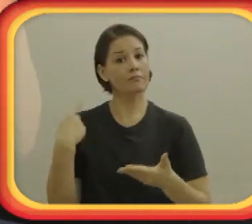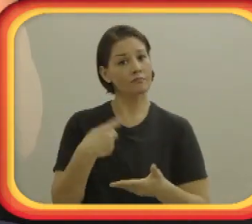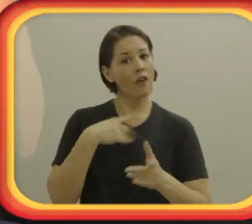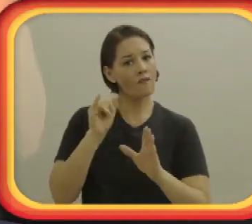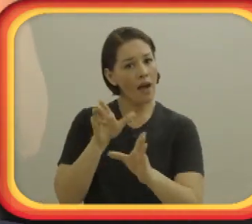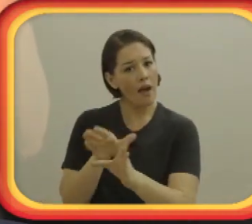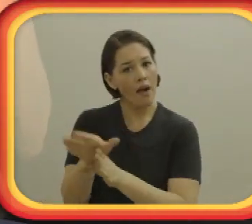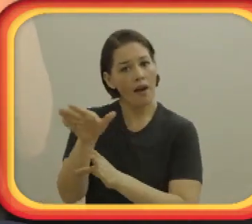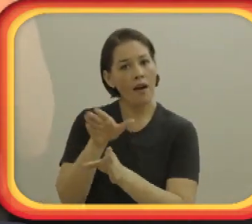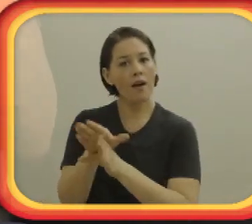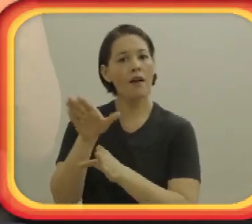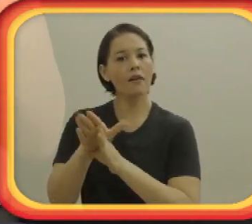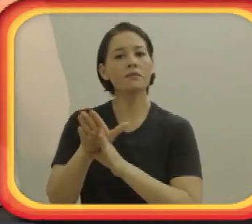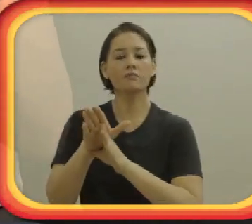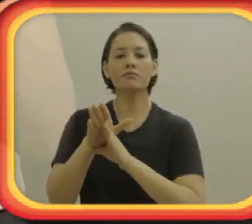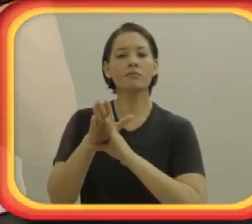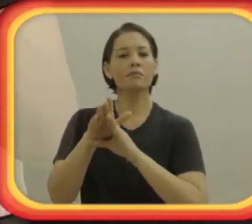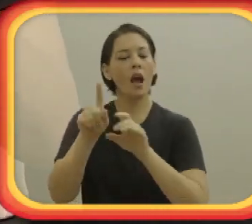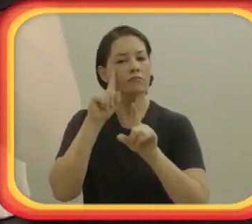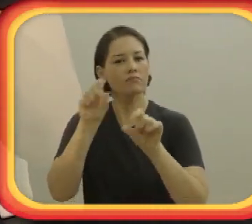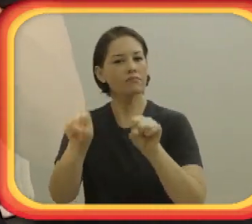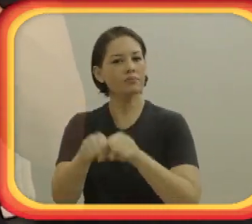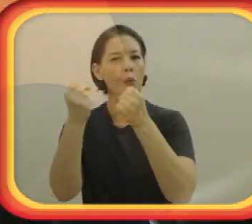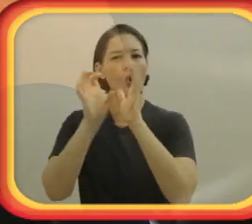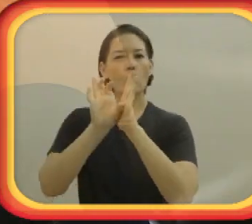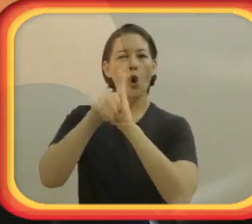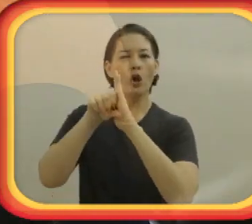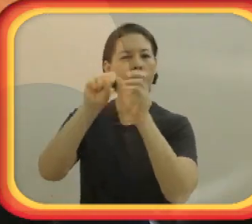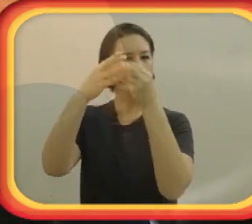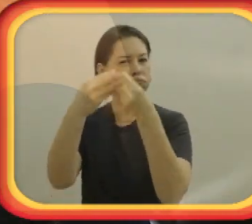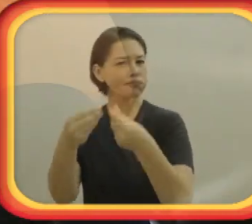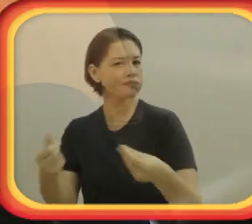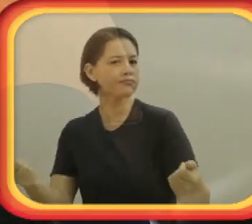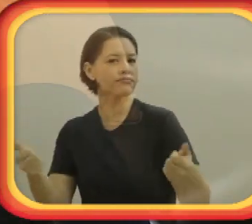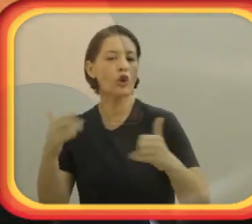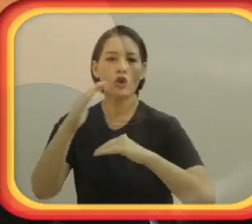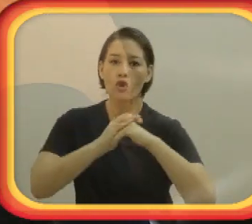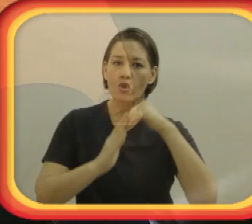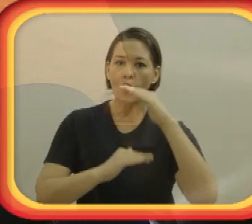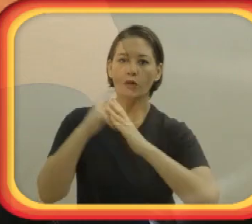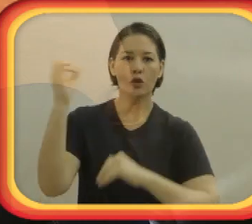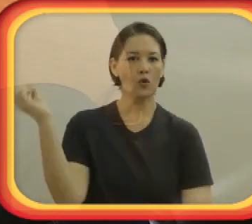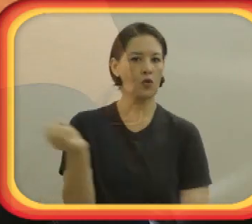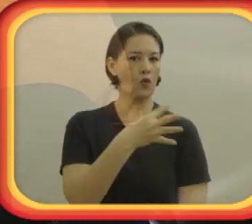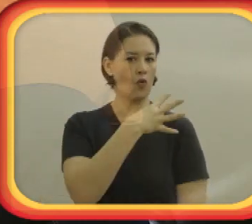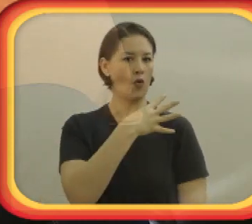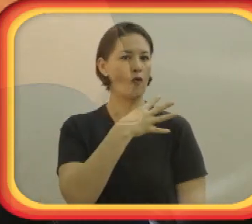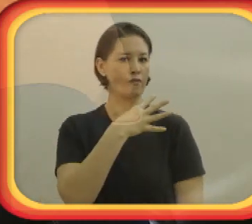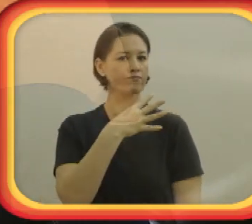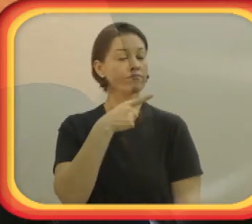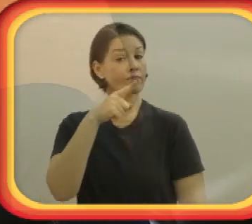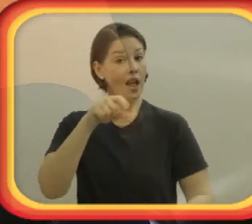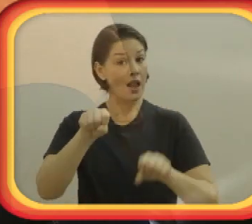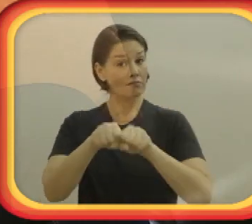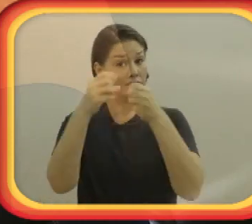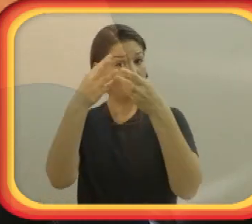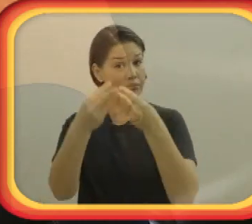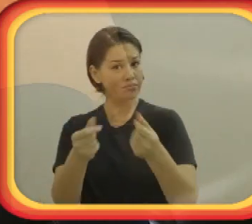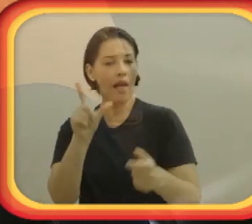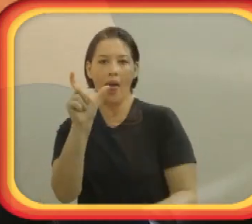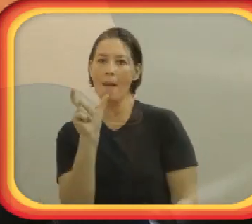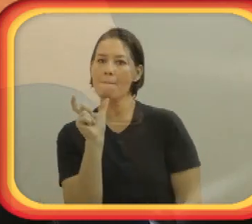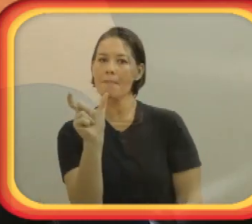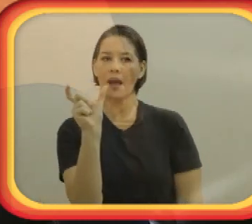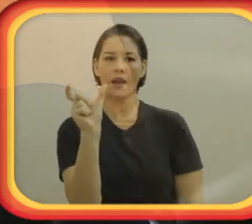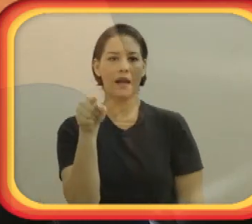deficiência também. E quando nós passamos a estar juntas, a ser incluídas, nós passamos a ser